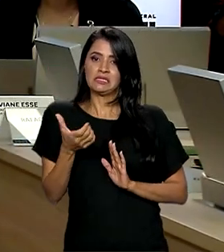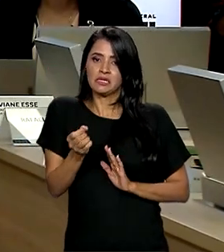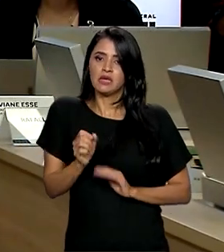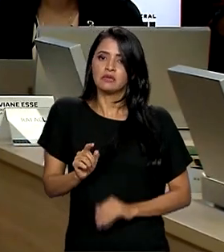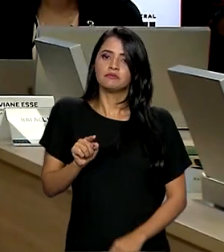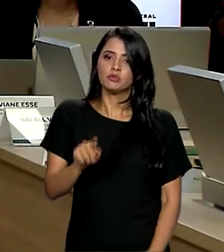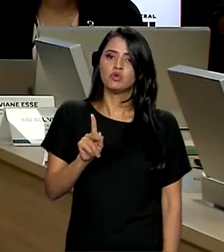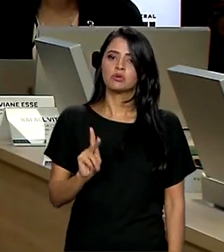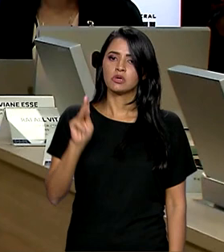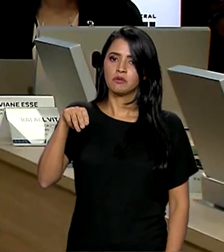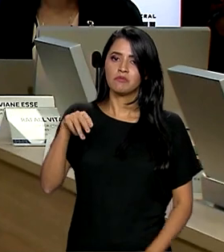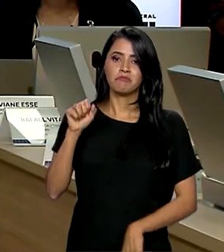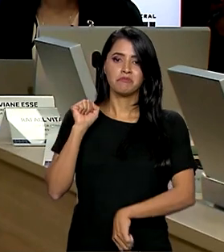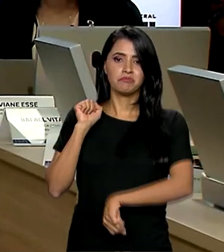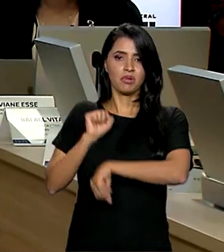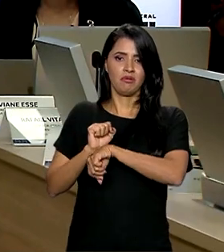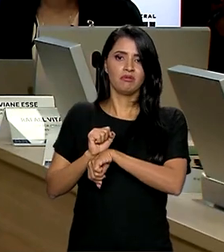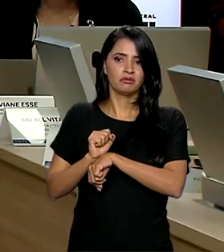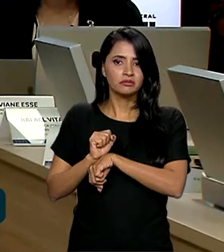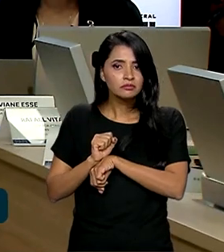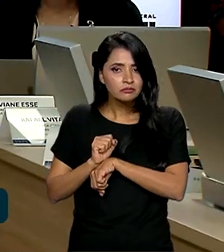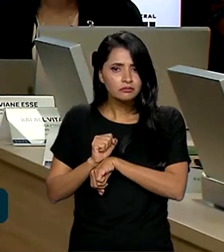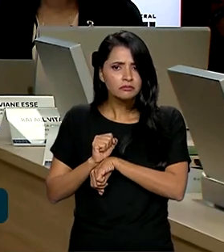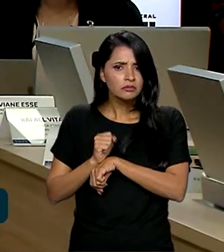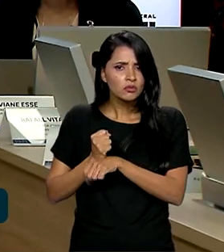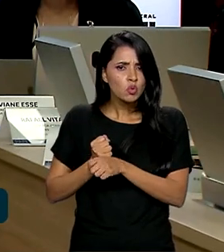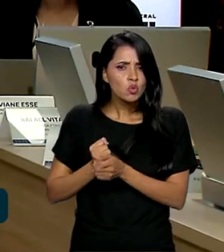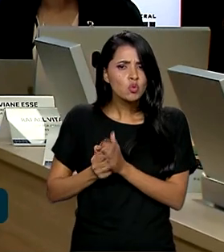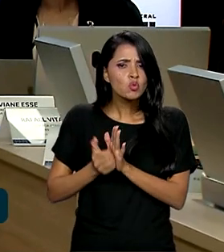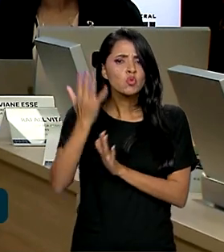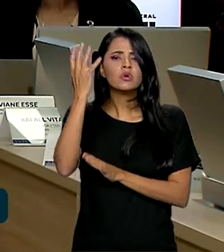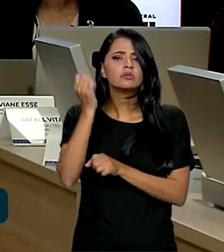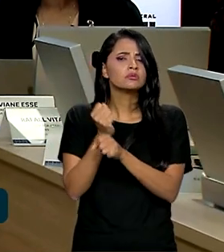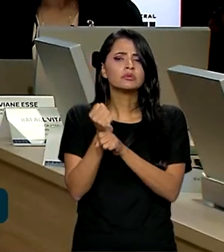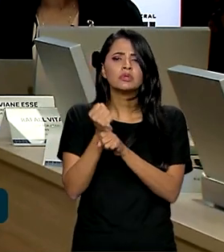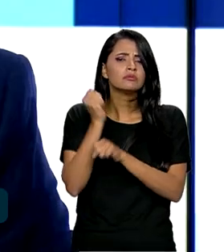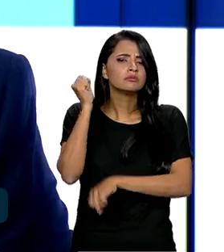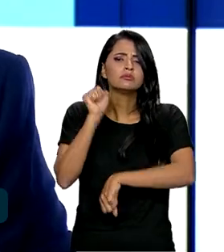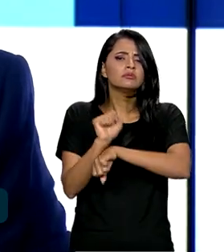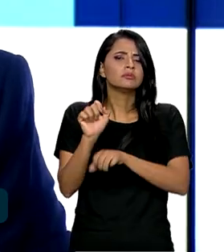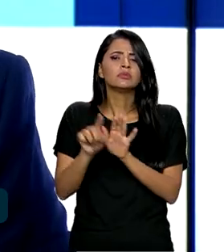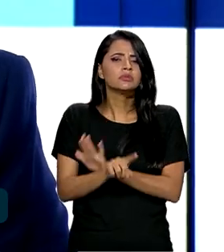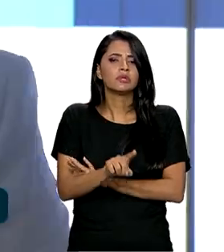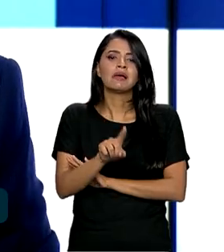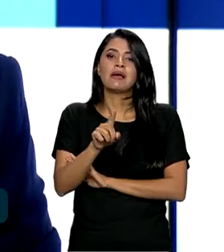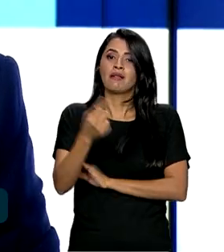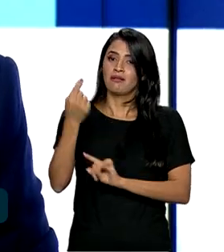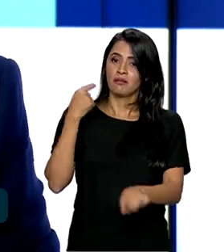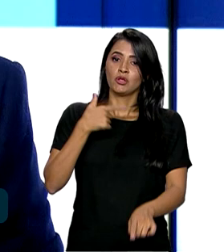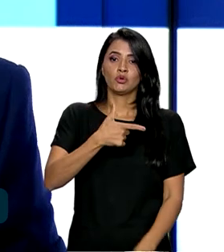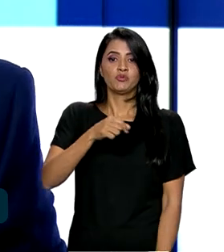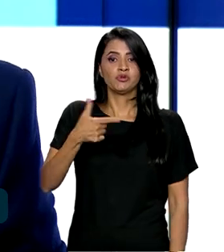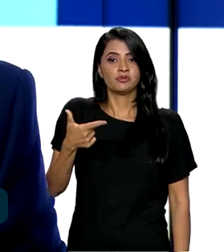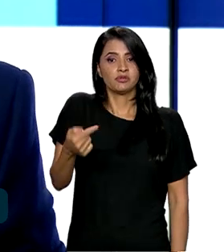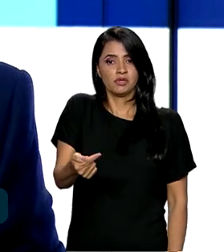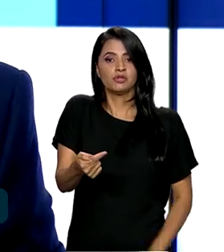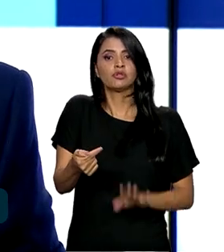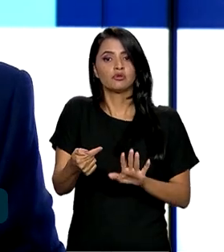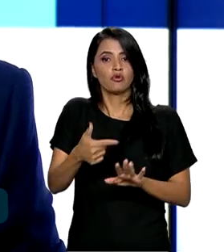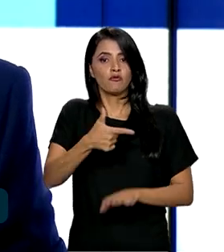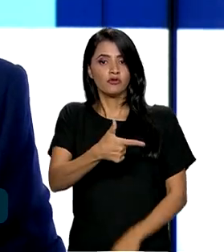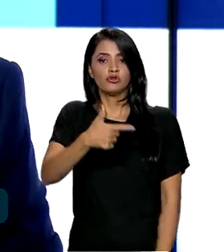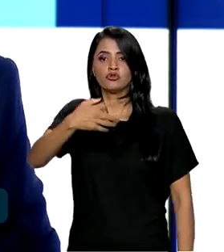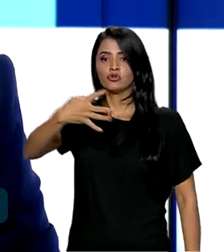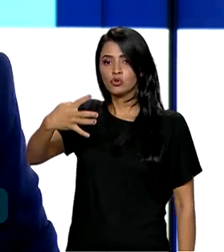quilômetros no Brasil estavam paradas. Paradas há quantos anos, ministro Renan? Desde 2017. Dos 24 leilões,